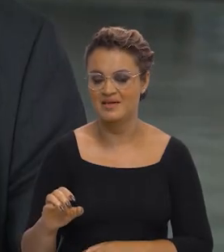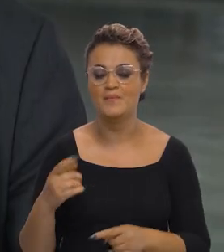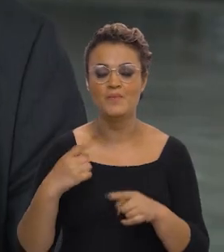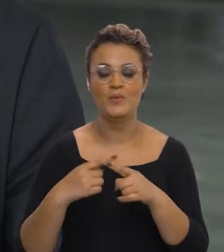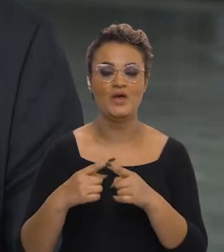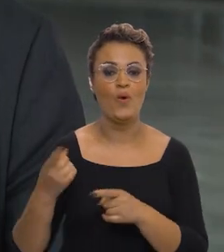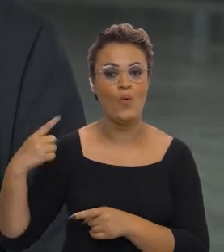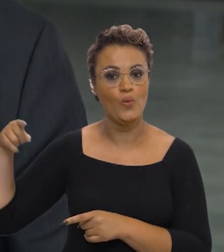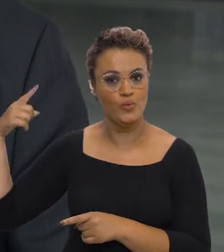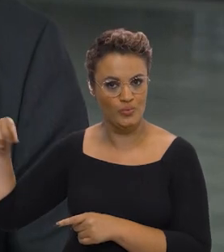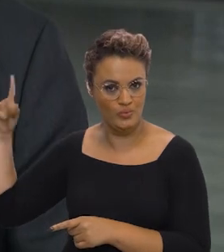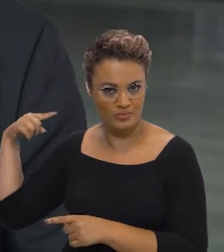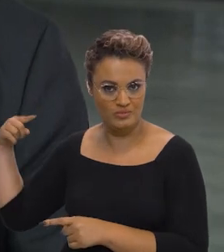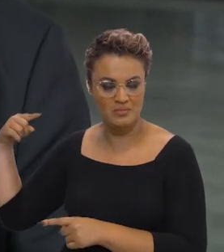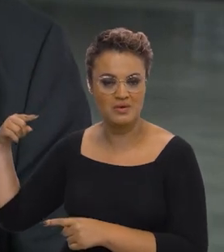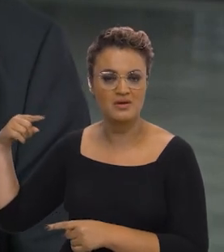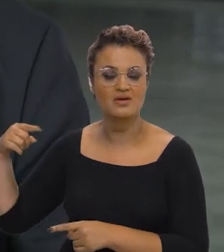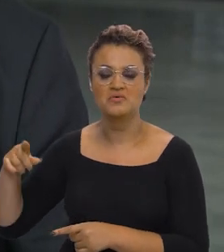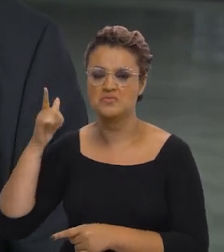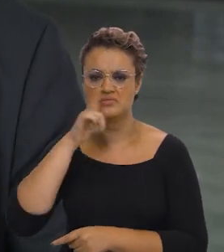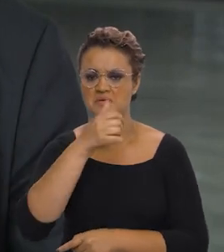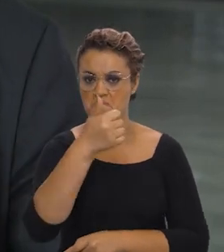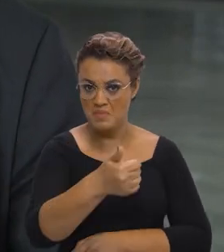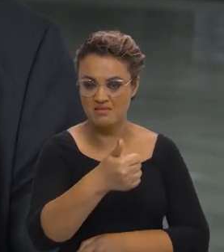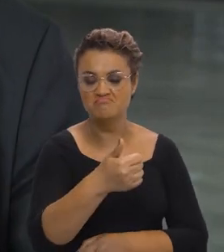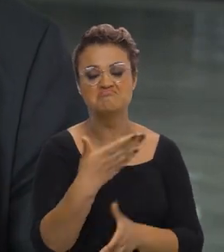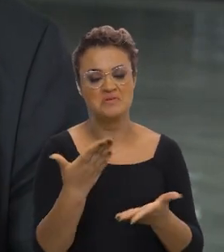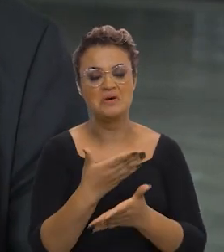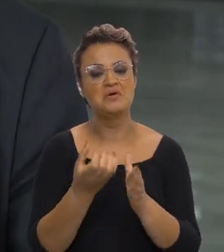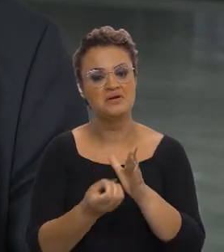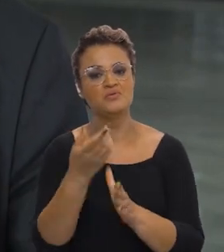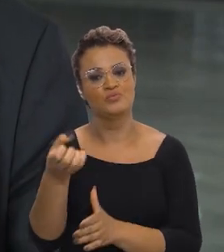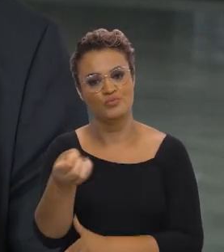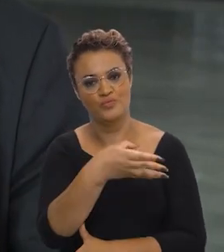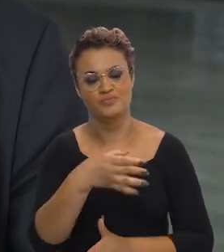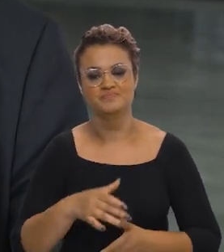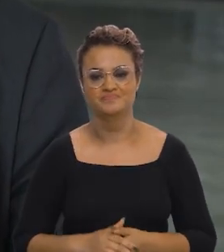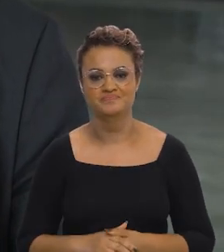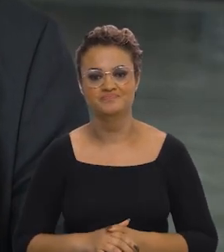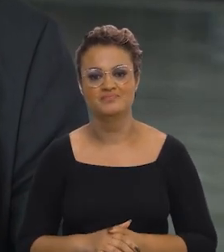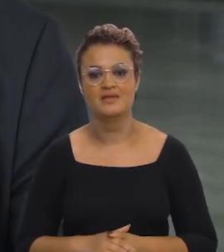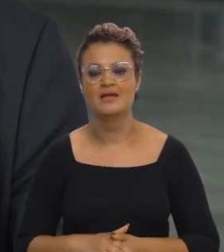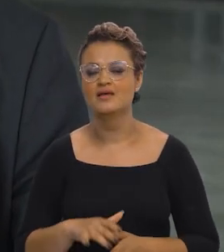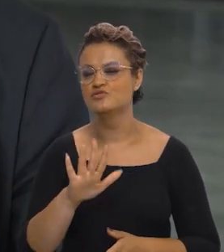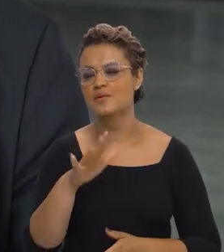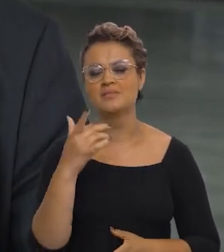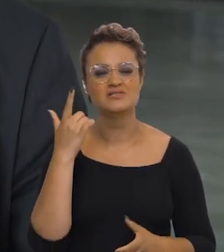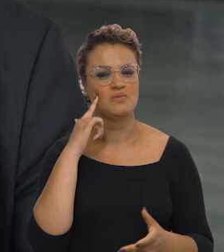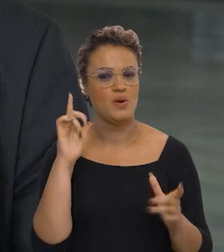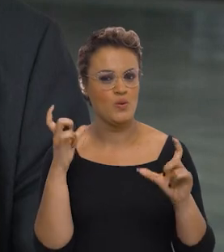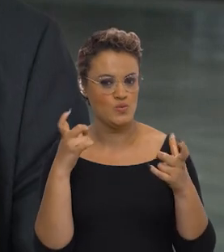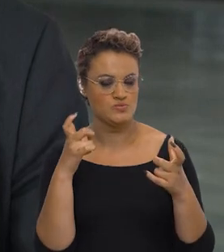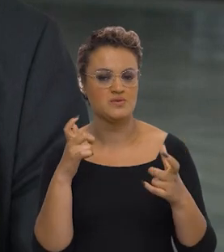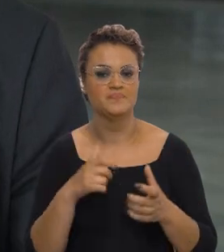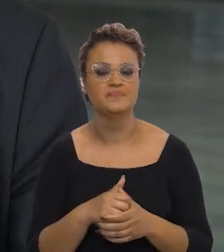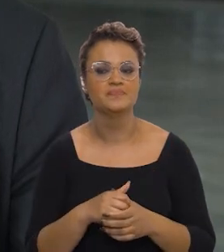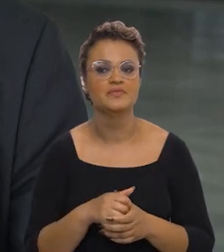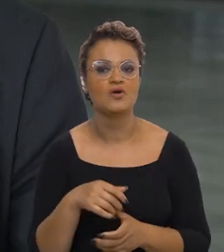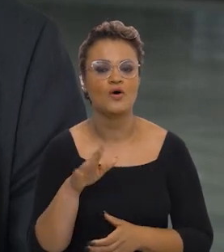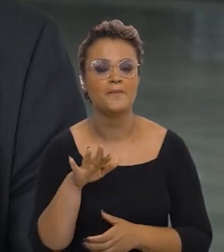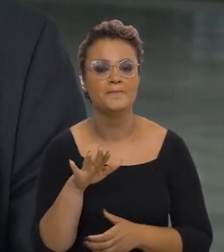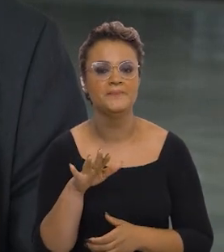exatamente porque os outros PACs foram um sucesso e tiveram um bom resultado. Só para a gente pegar